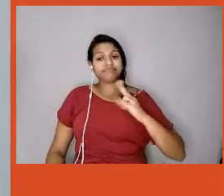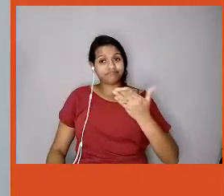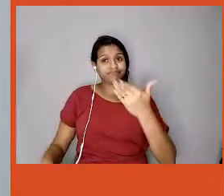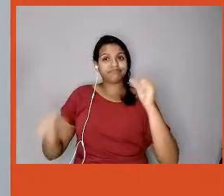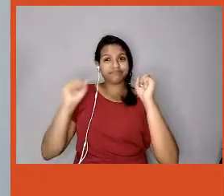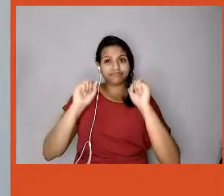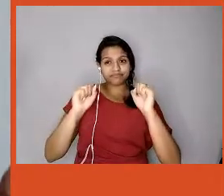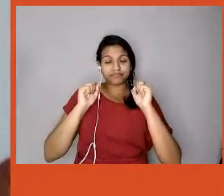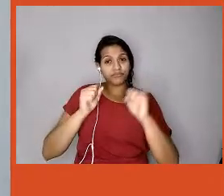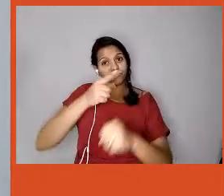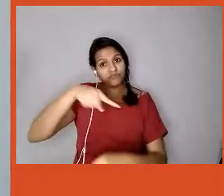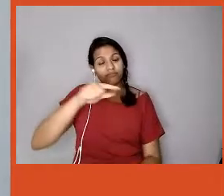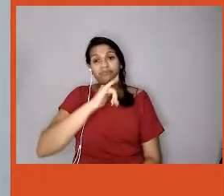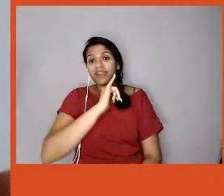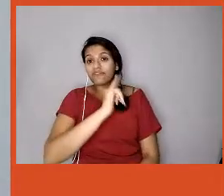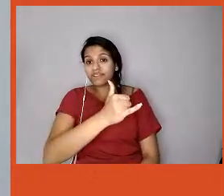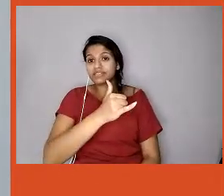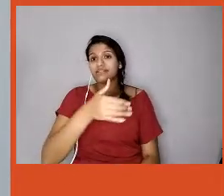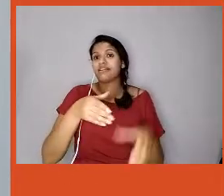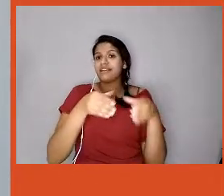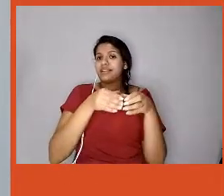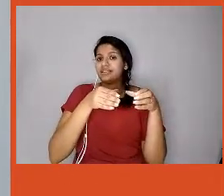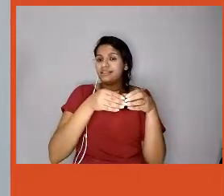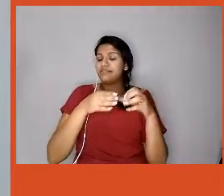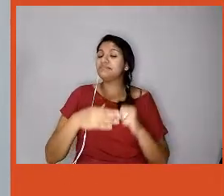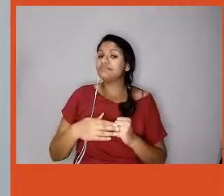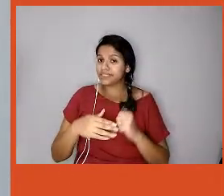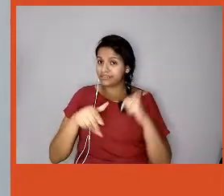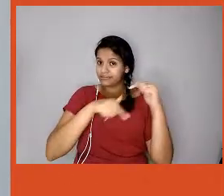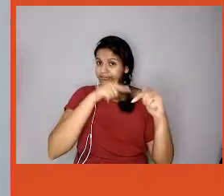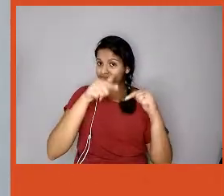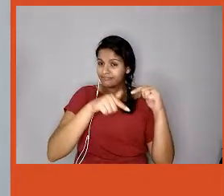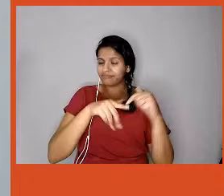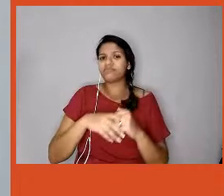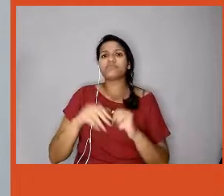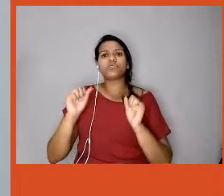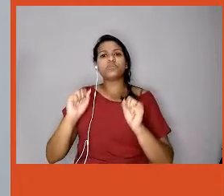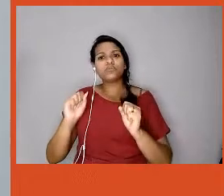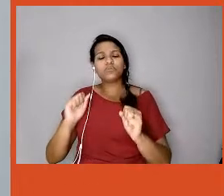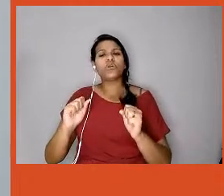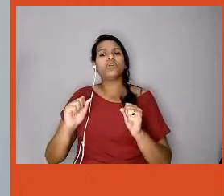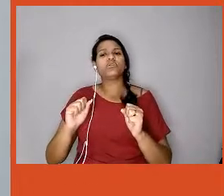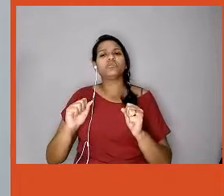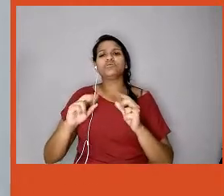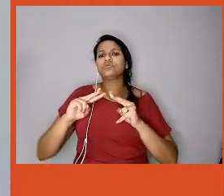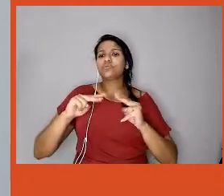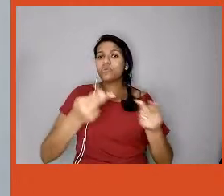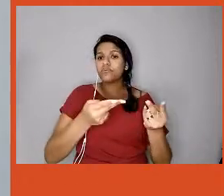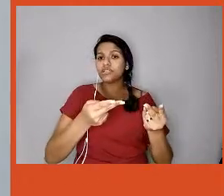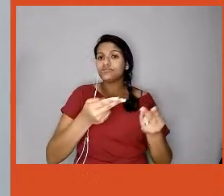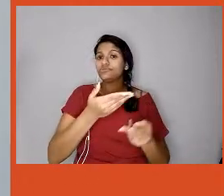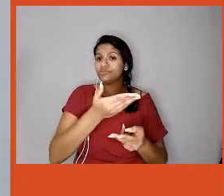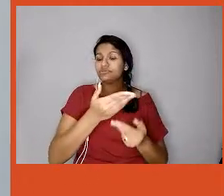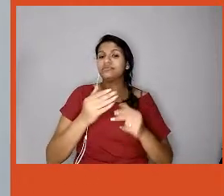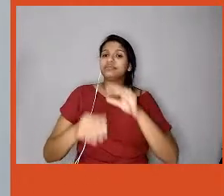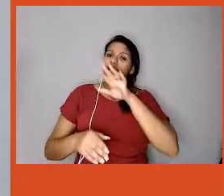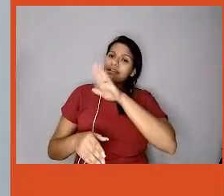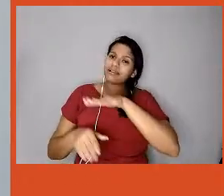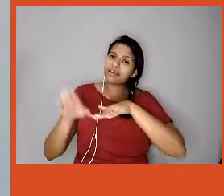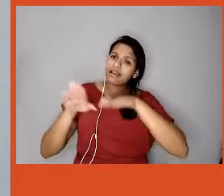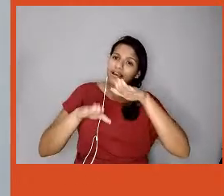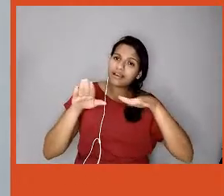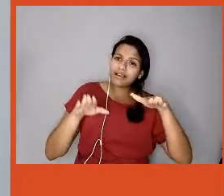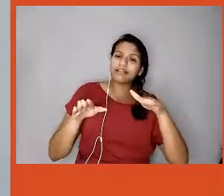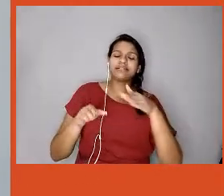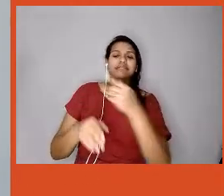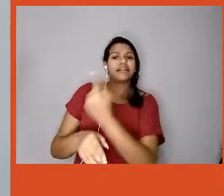ações, às vezes vocês só programam, encaminham o que for pertinente para cada colaborador, é uma unidade de lazer e de turismo